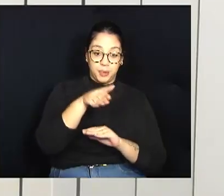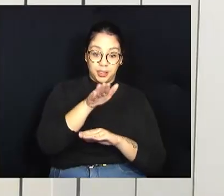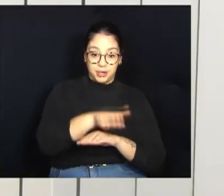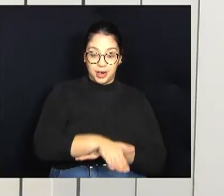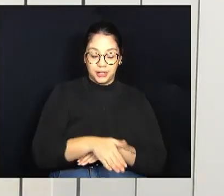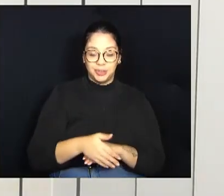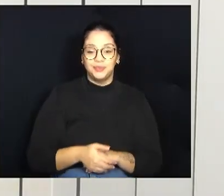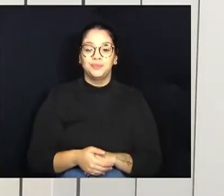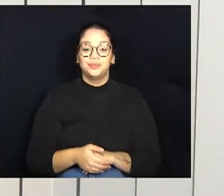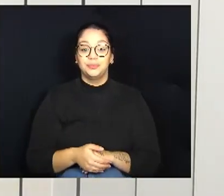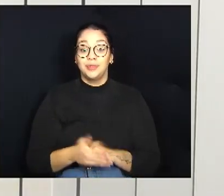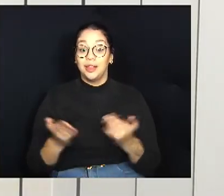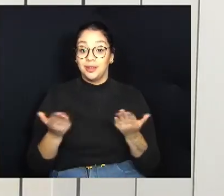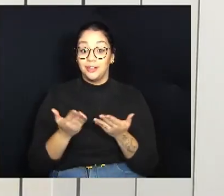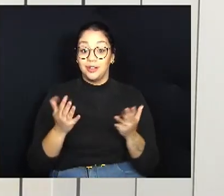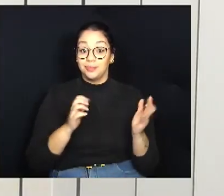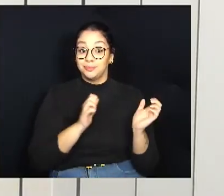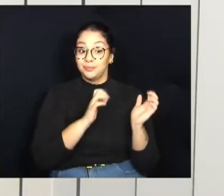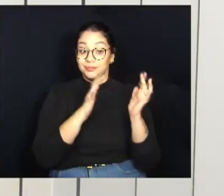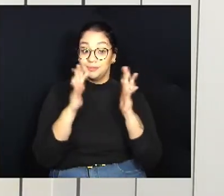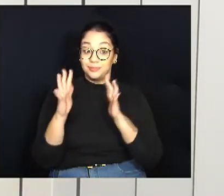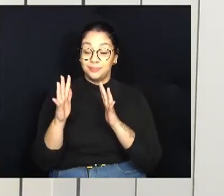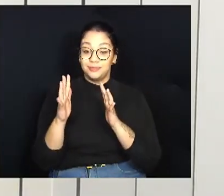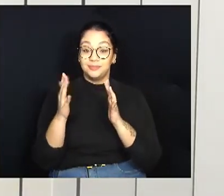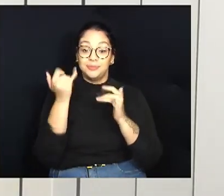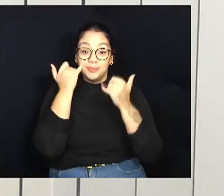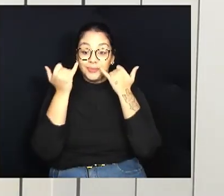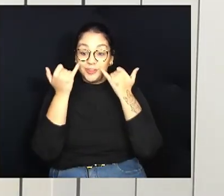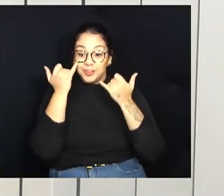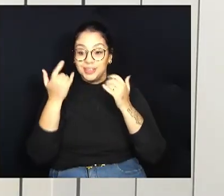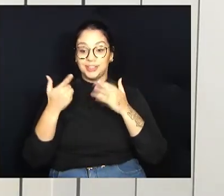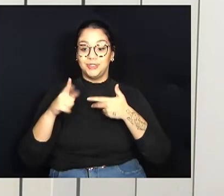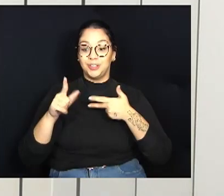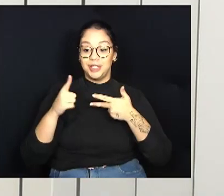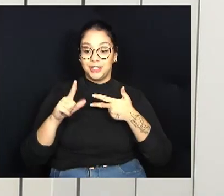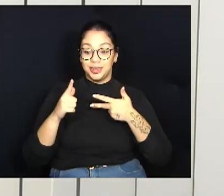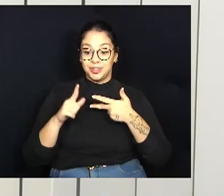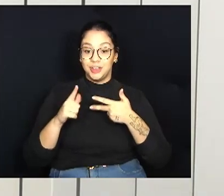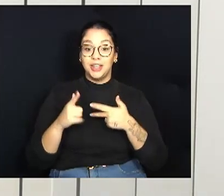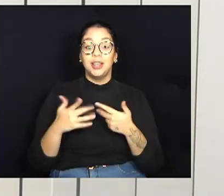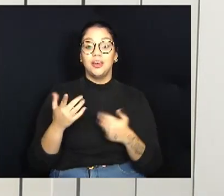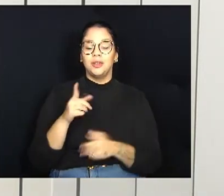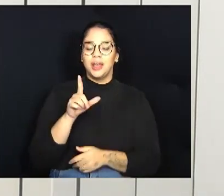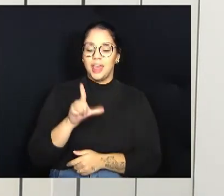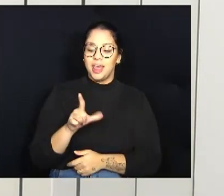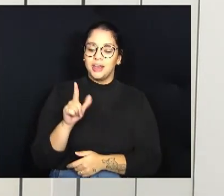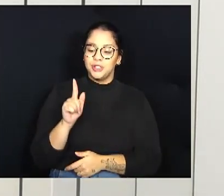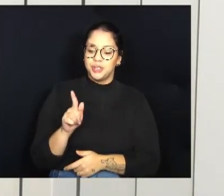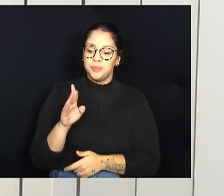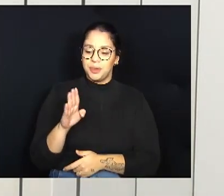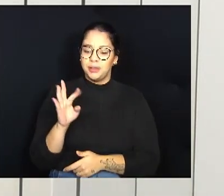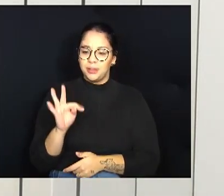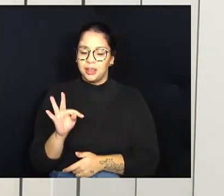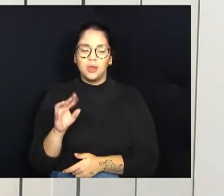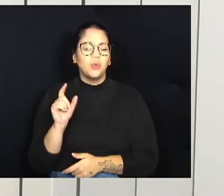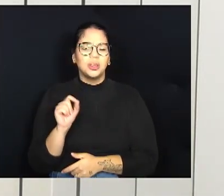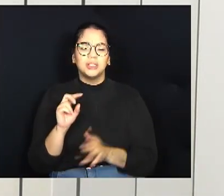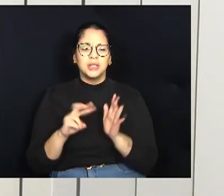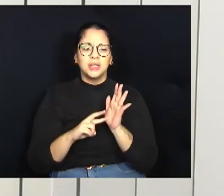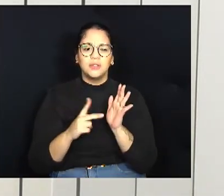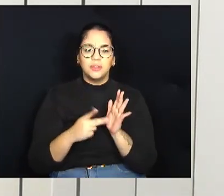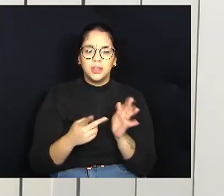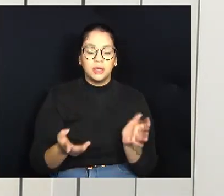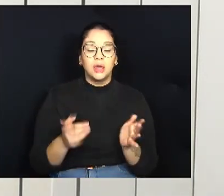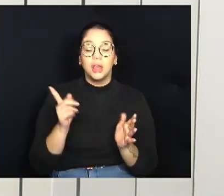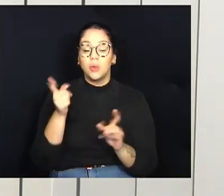Hora de nós conferirmos as notícias do Legislativo e a LGPD. Lei Geral de Proteção de Dados tem